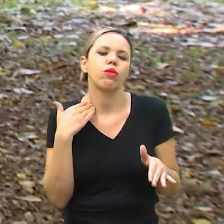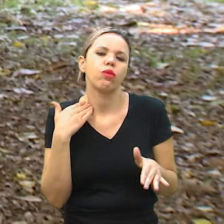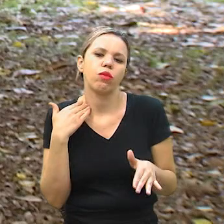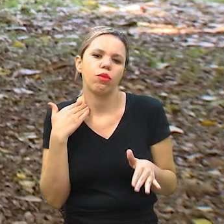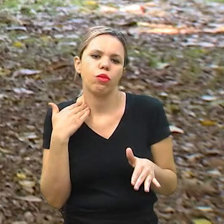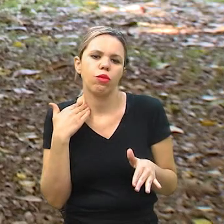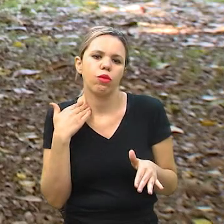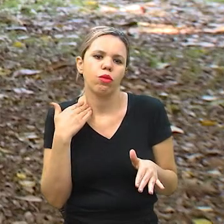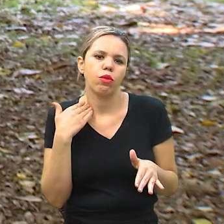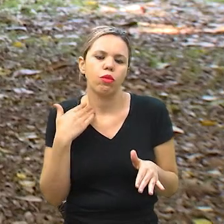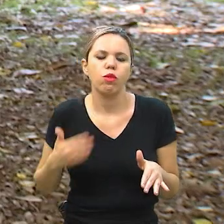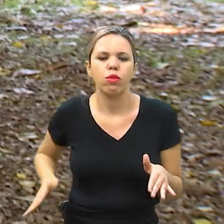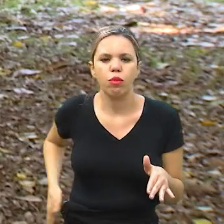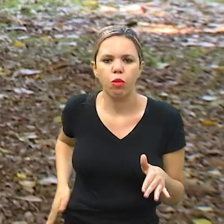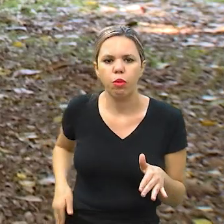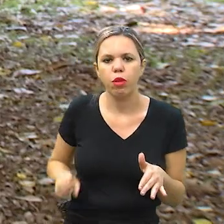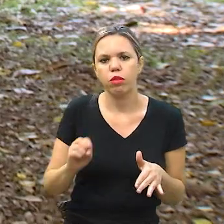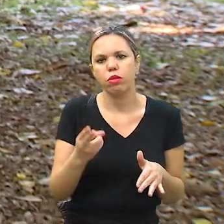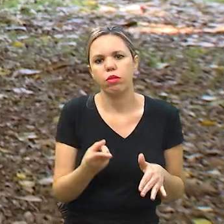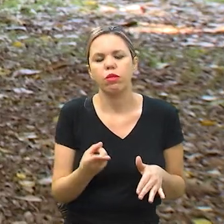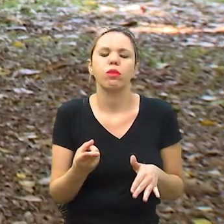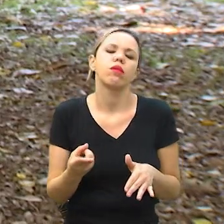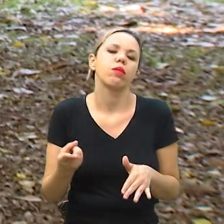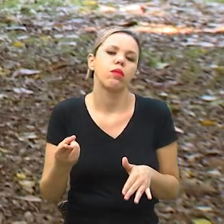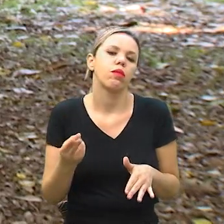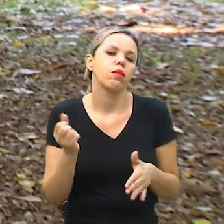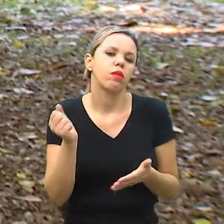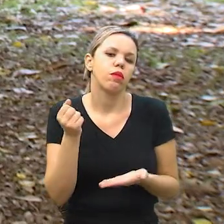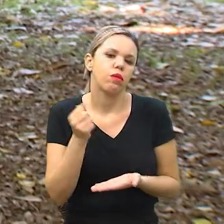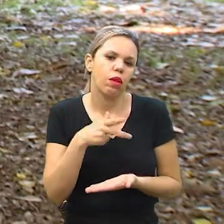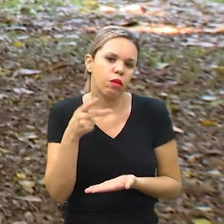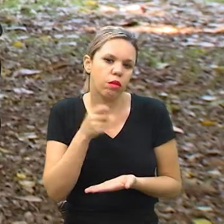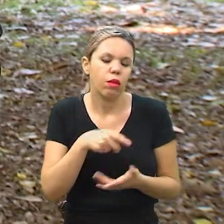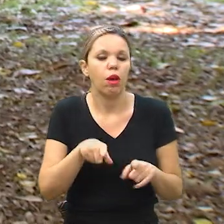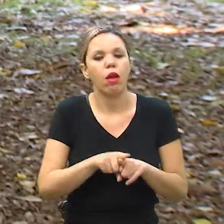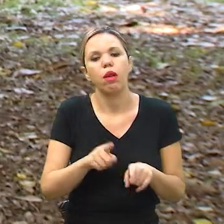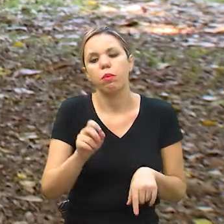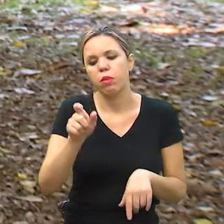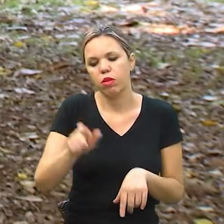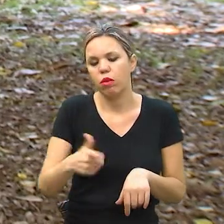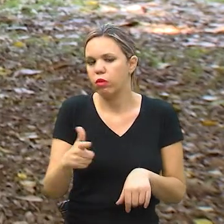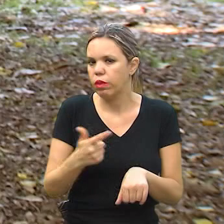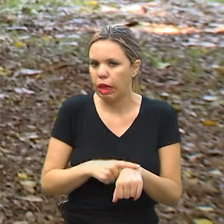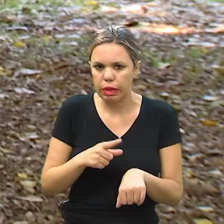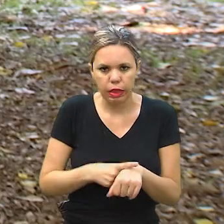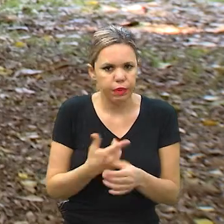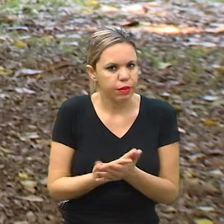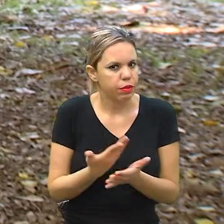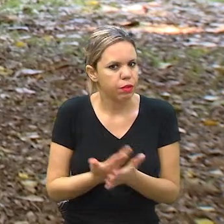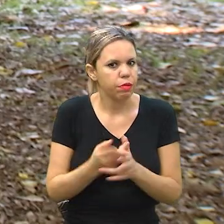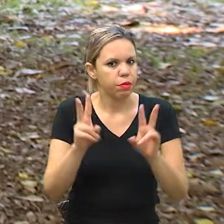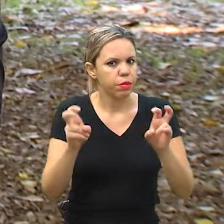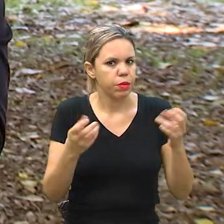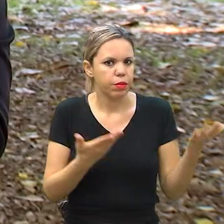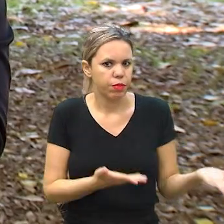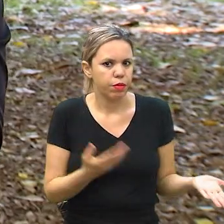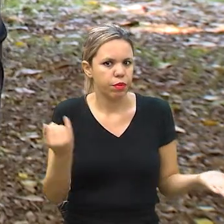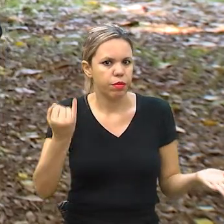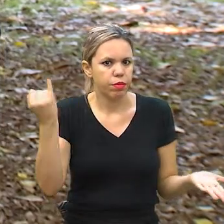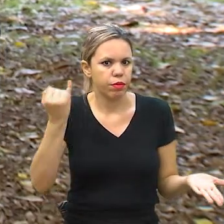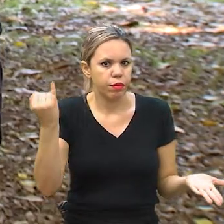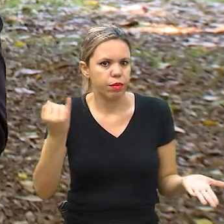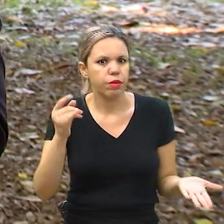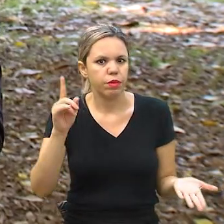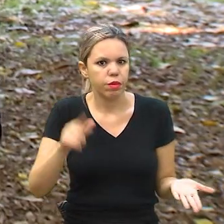previdência como a gente a vê hoje e diversificar. Se a pessoa não tem tempo para estudar sobre aquele assunto, o importante